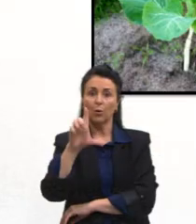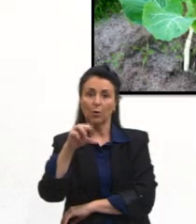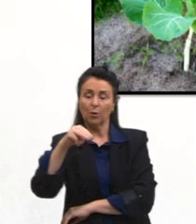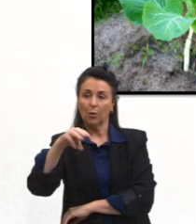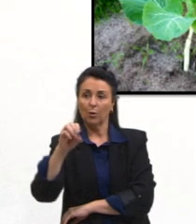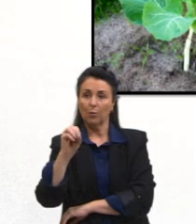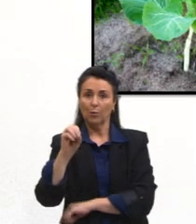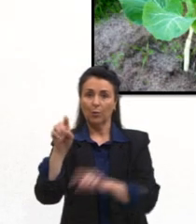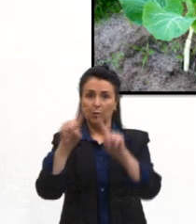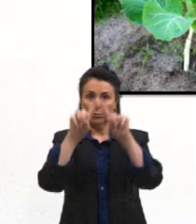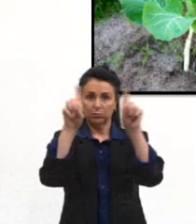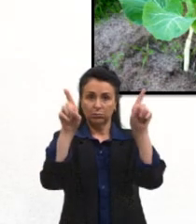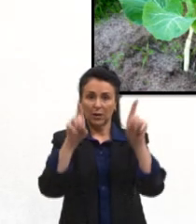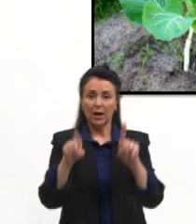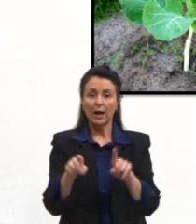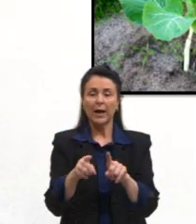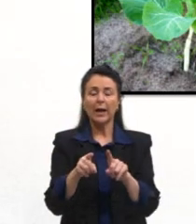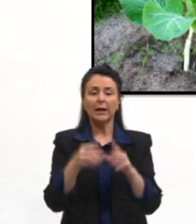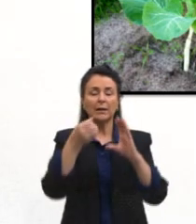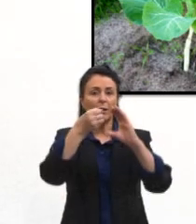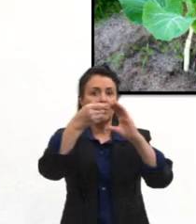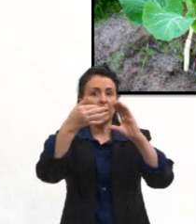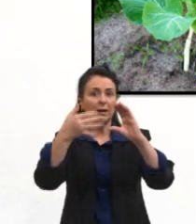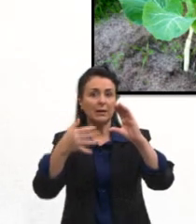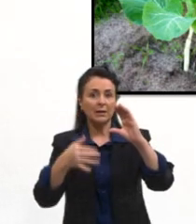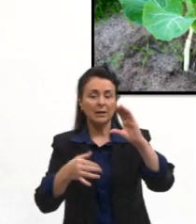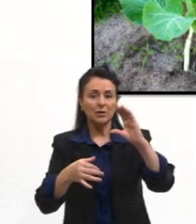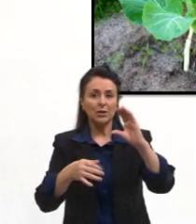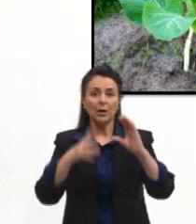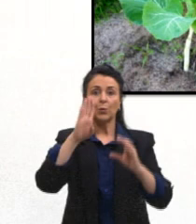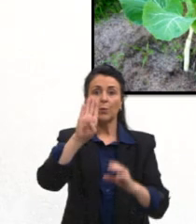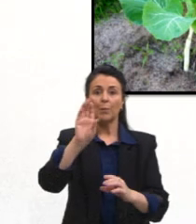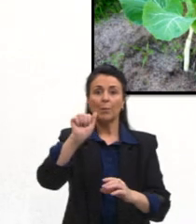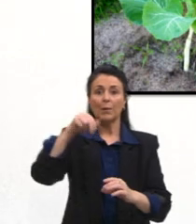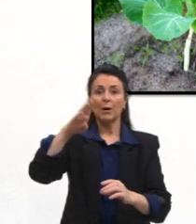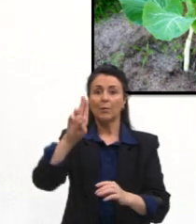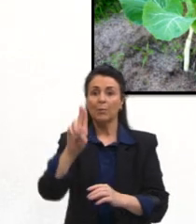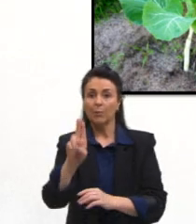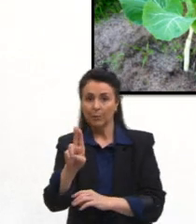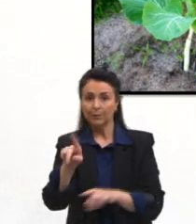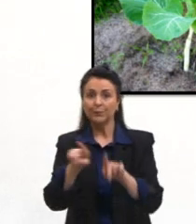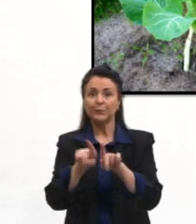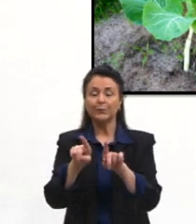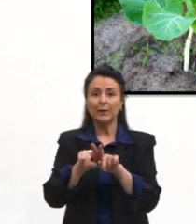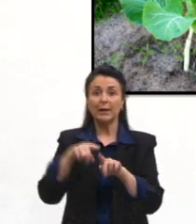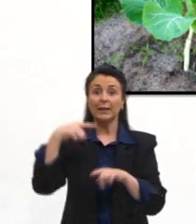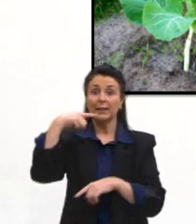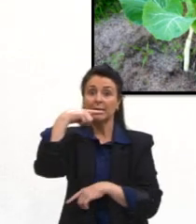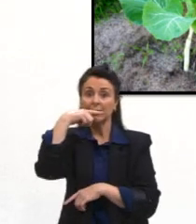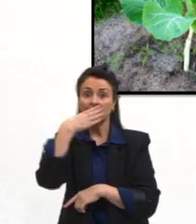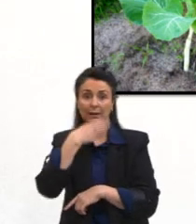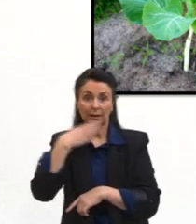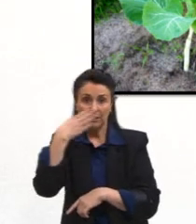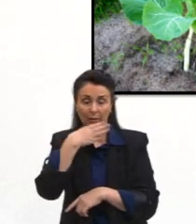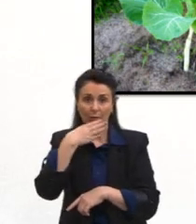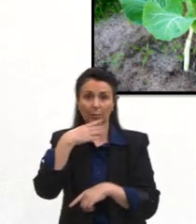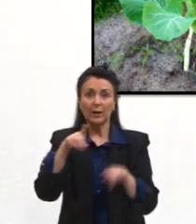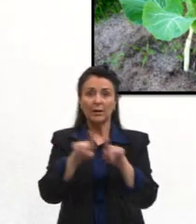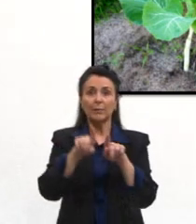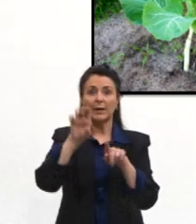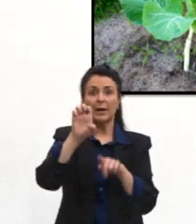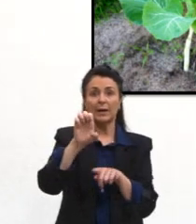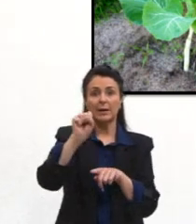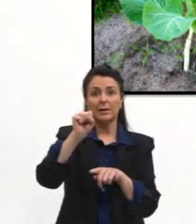característico do bambu, da cana-de-açúcar também. A estipe, que são árvores compridas, né? Que vai ter